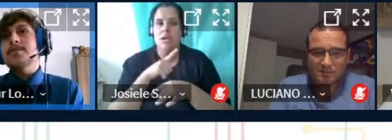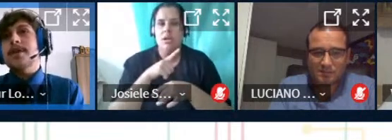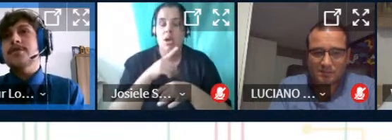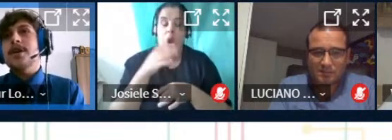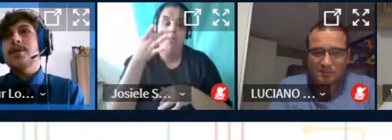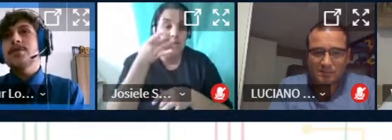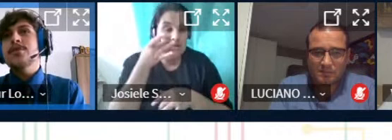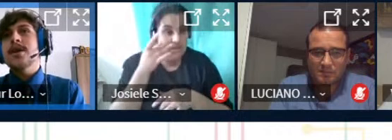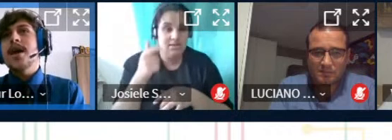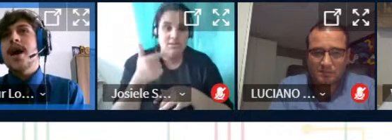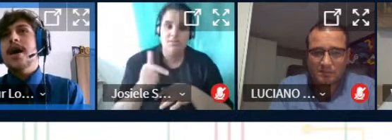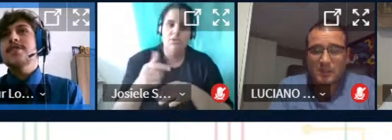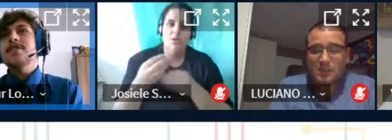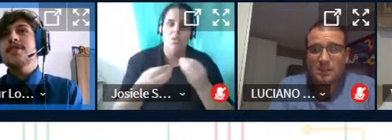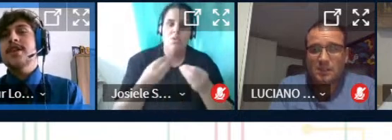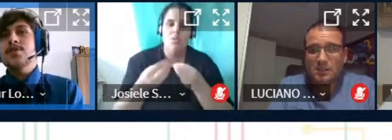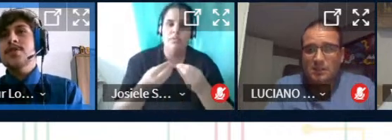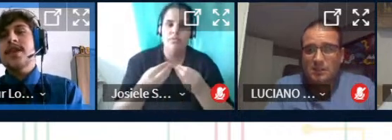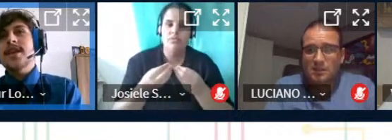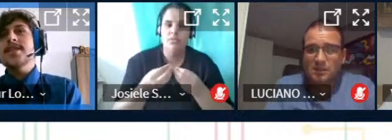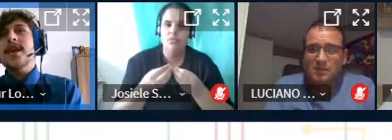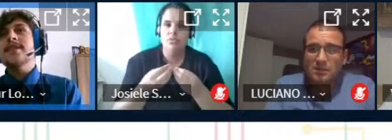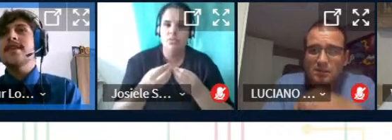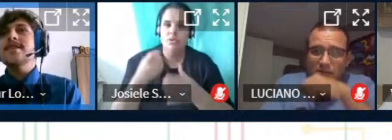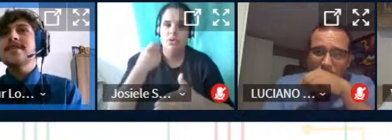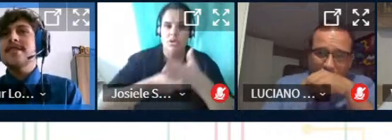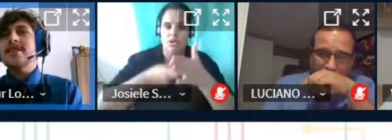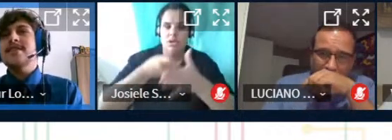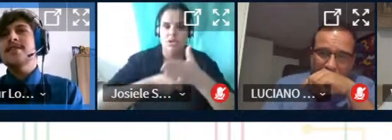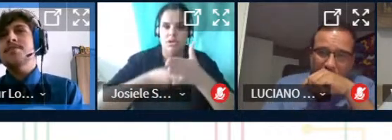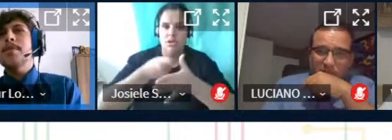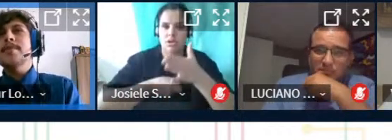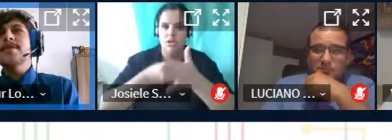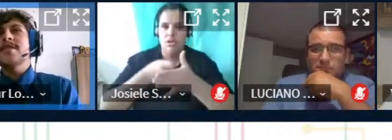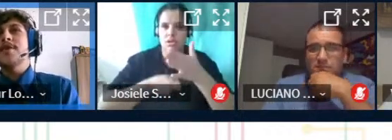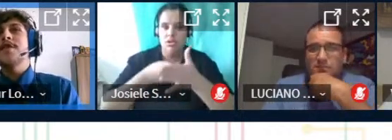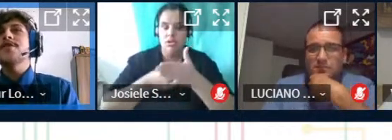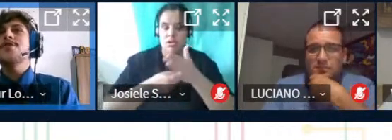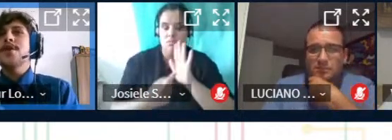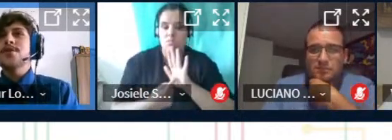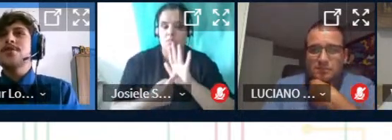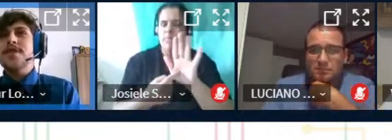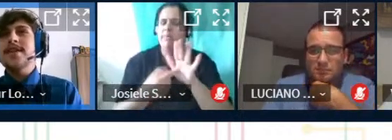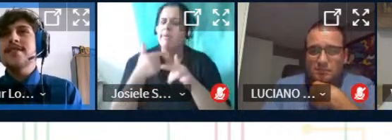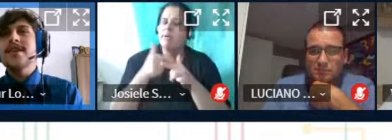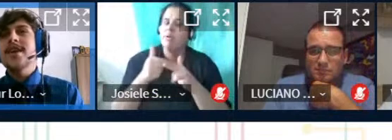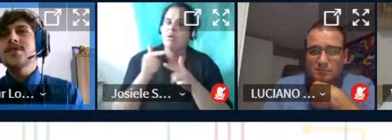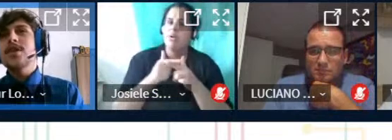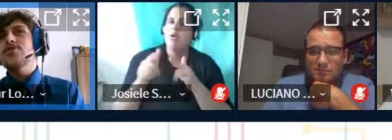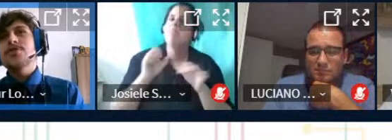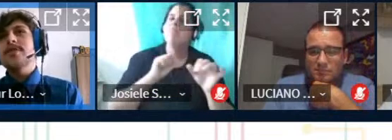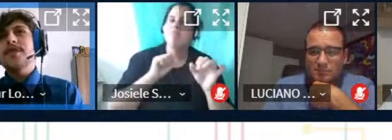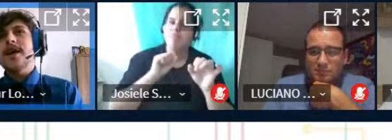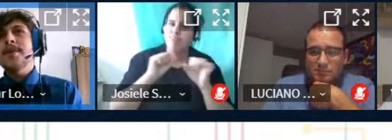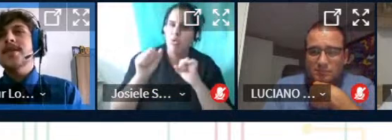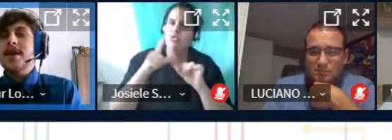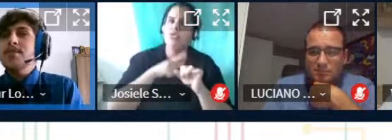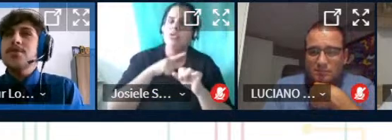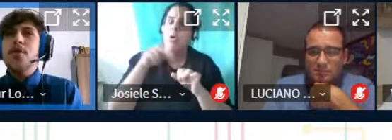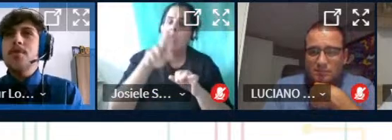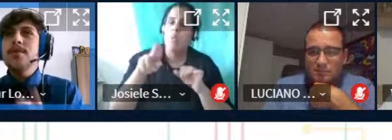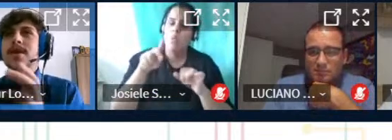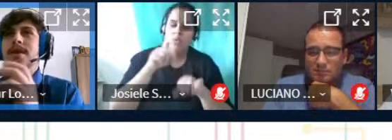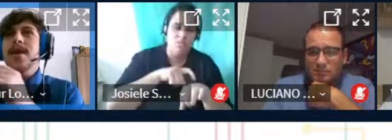presencialmente para ajudar o aluno a gente tentou salientar esses problemas que talvez o aluno tivesse durante o uso da